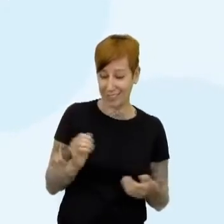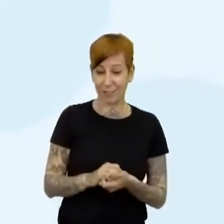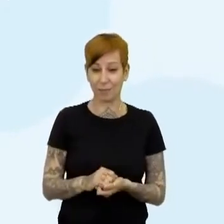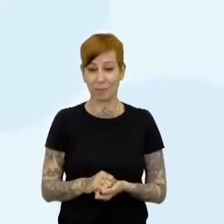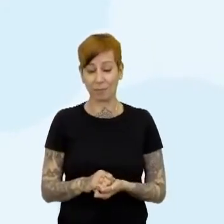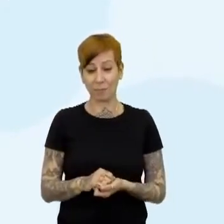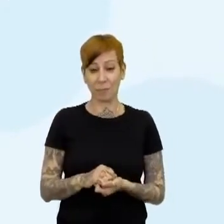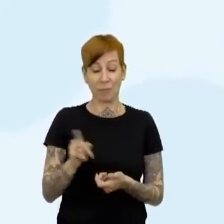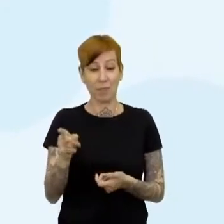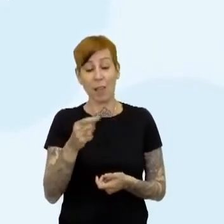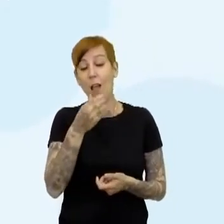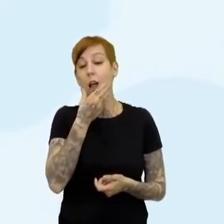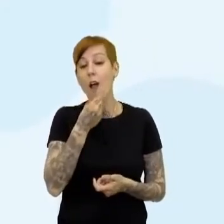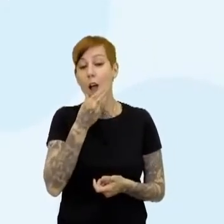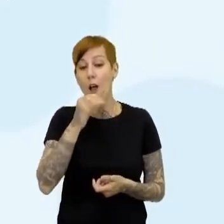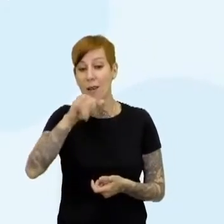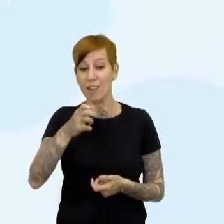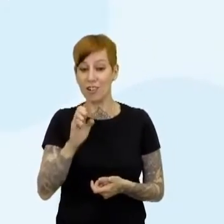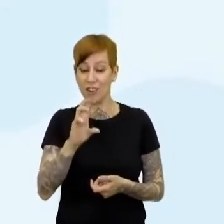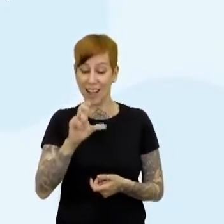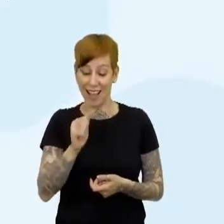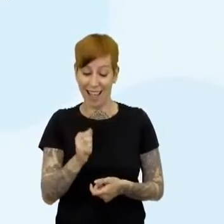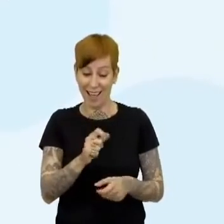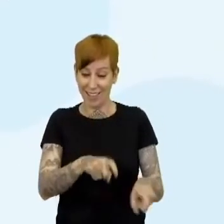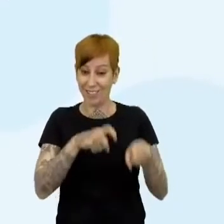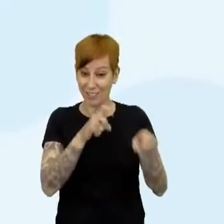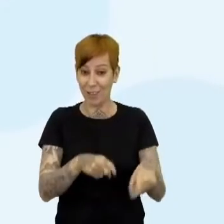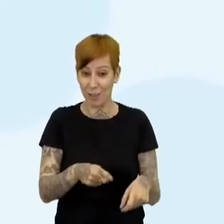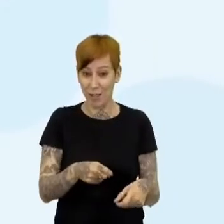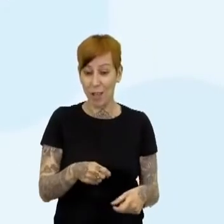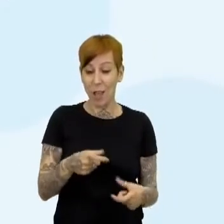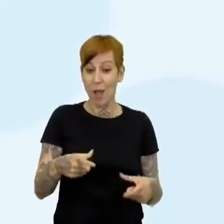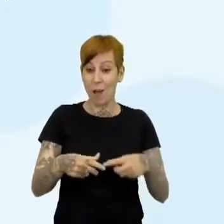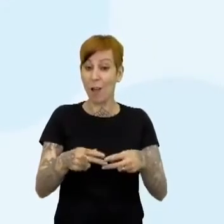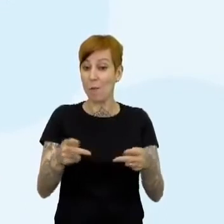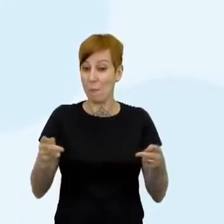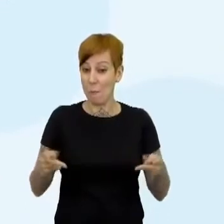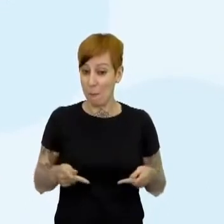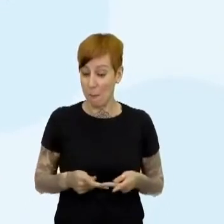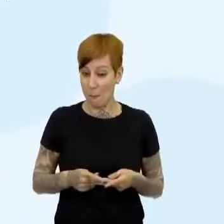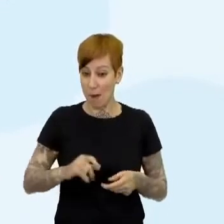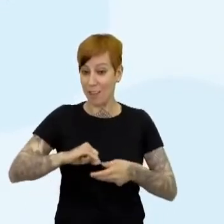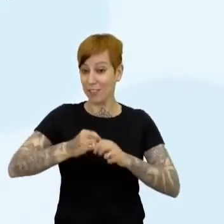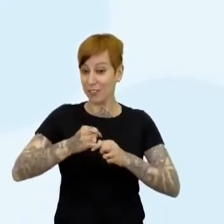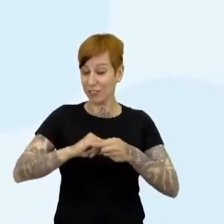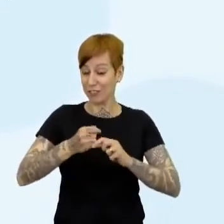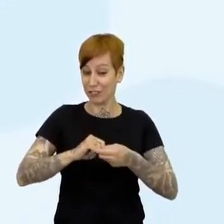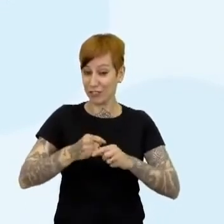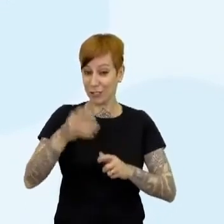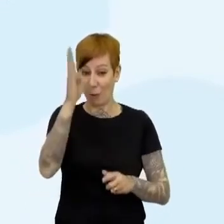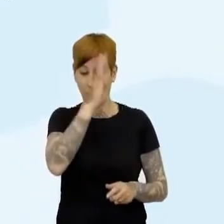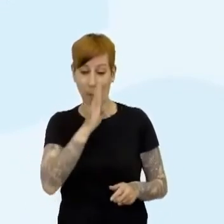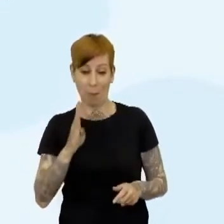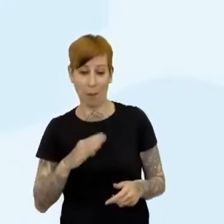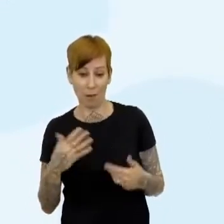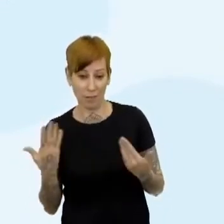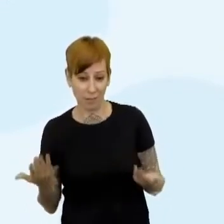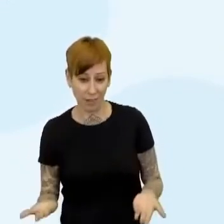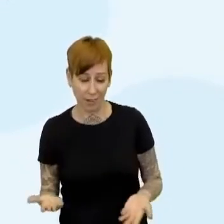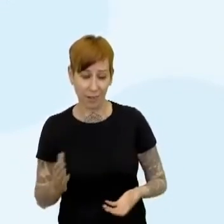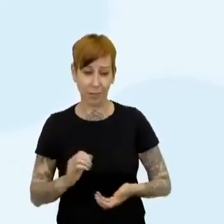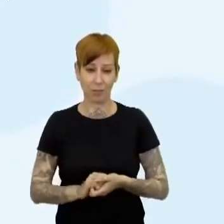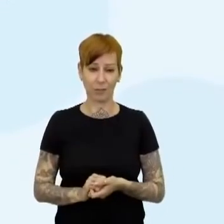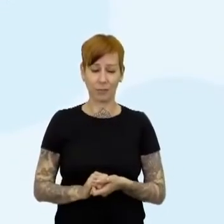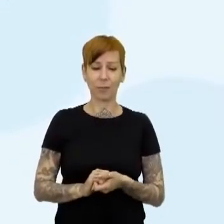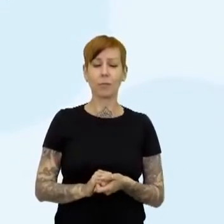Aí o Jeca responde, um prato de feijão brasileiro, seu doutor? Então, vou deixar um minuto, qual